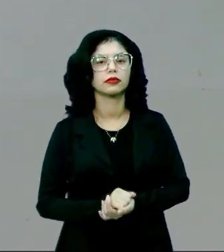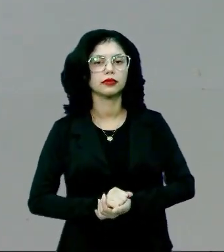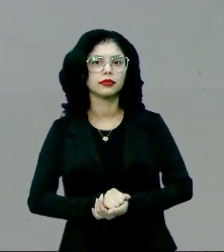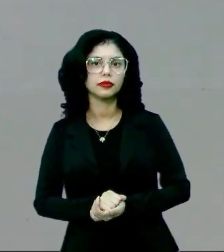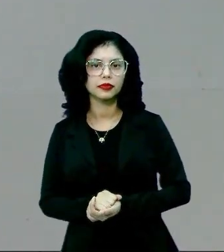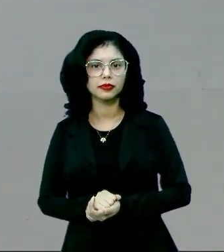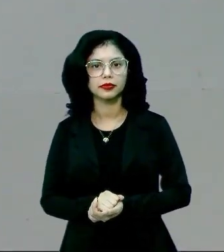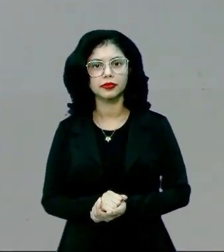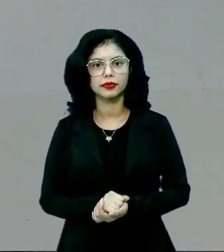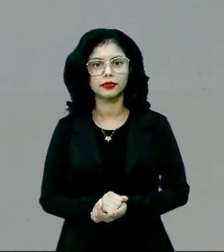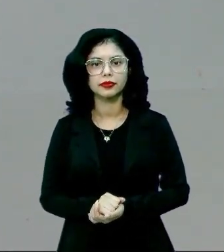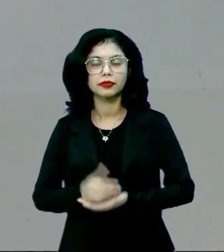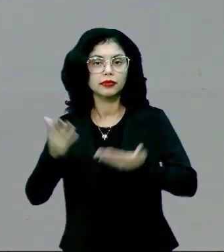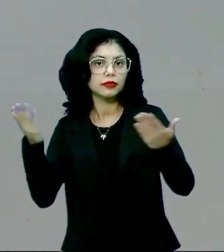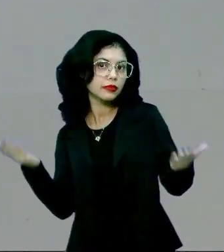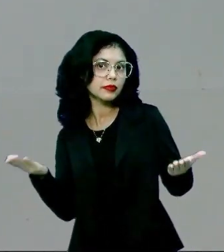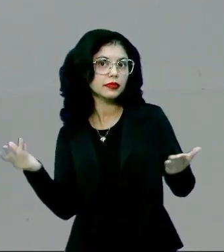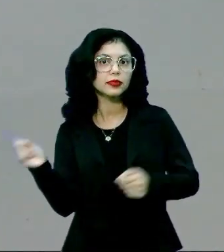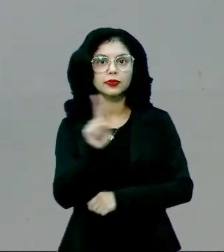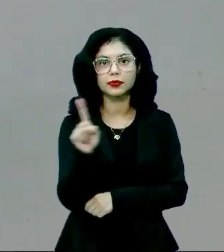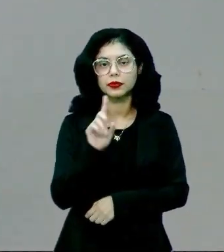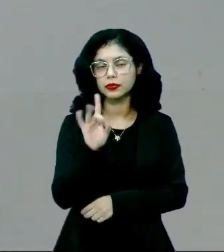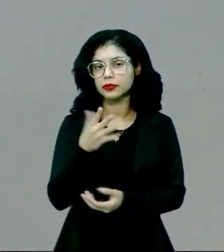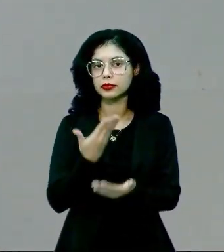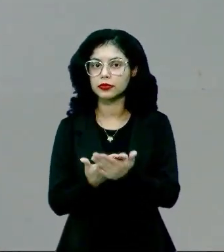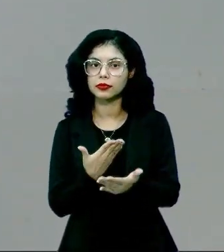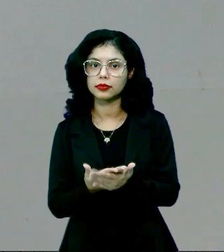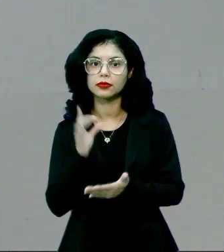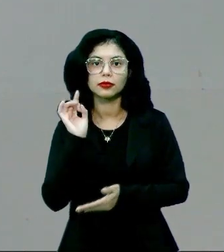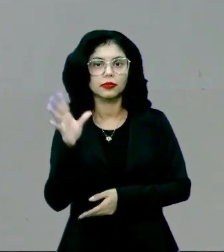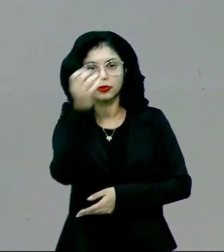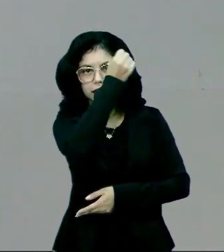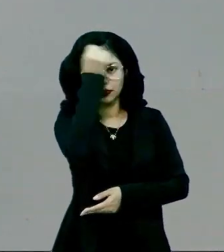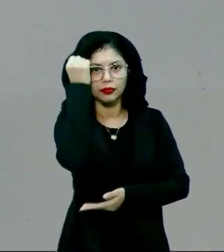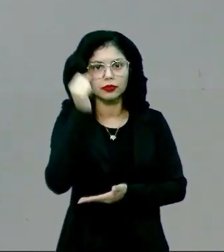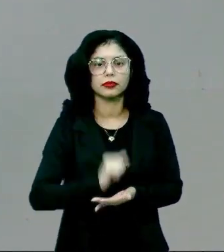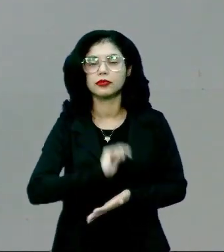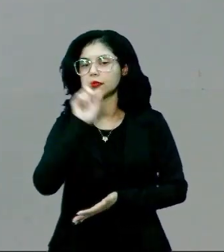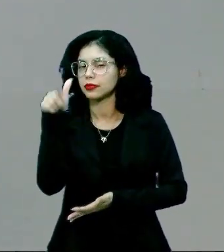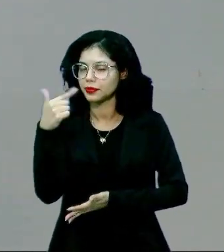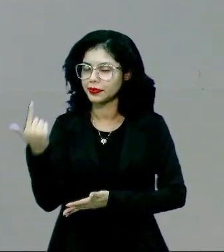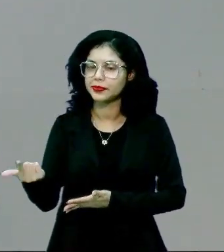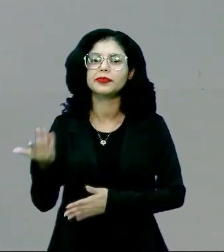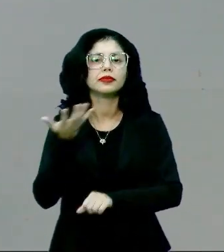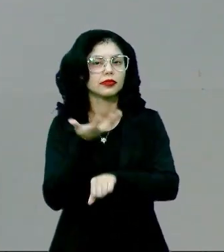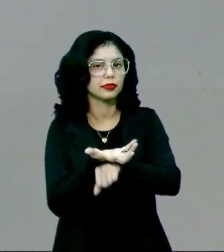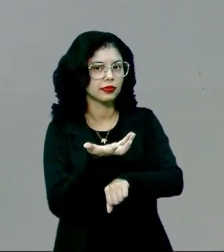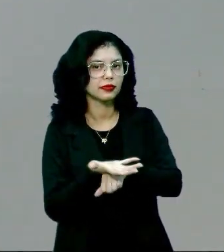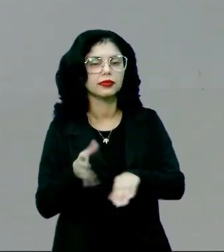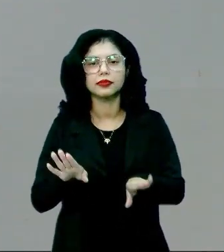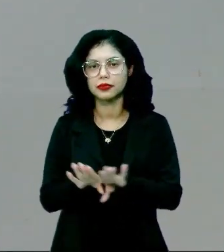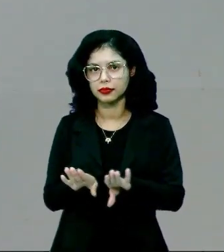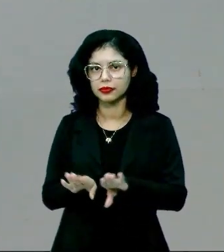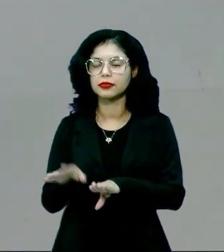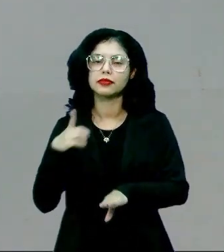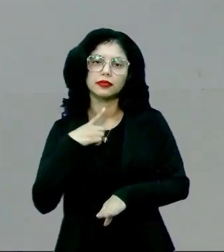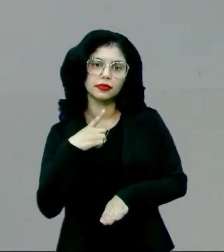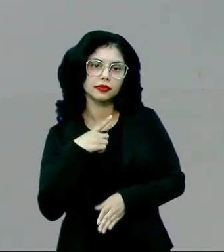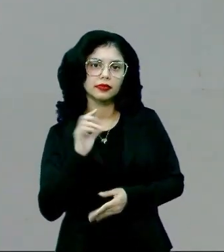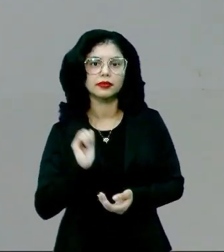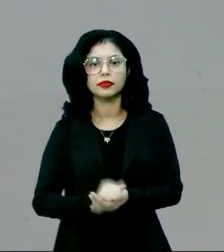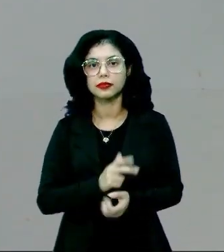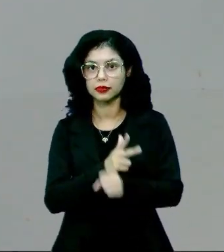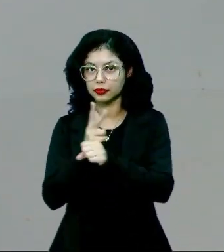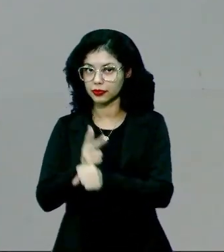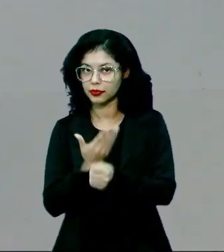Nacional do Ensino Médio. E não são aulas apenas de Sociologia. Outras disciplinas também têm as suas